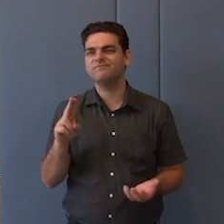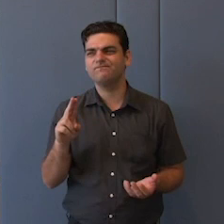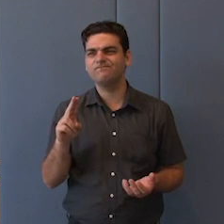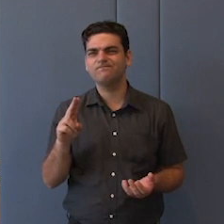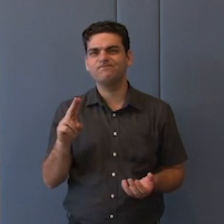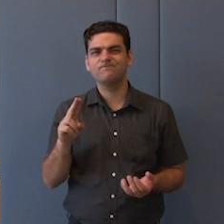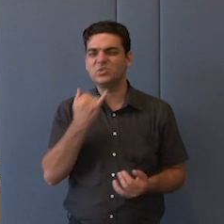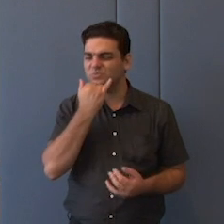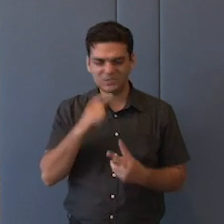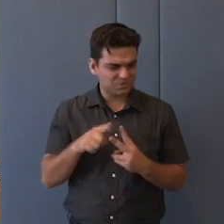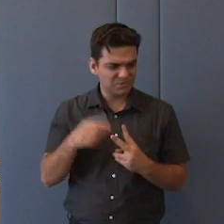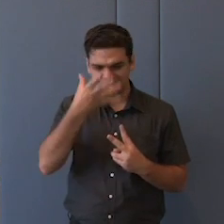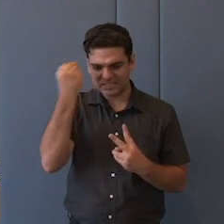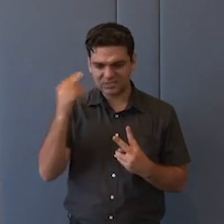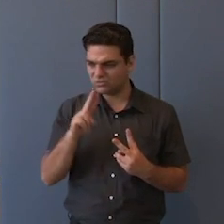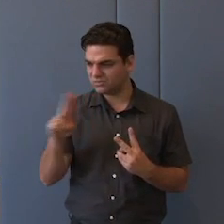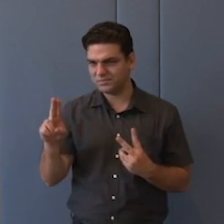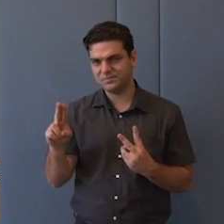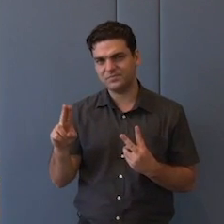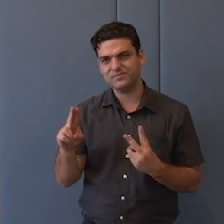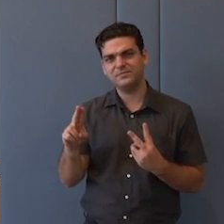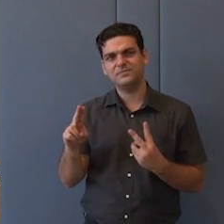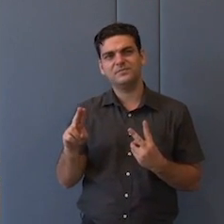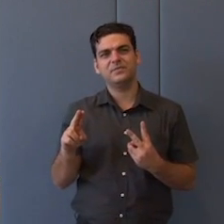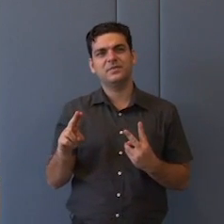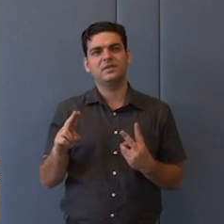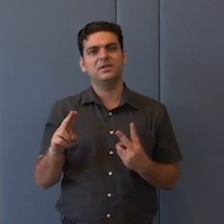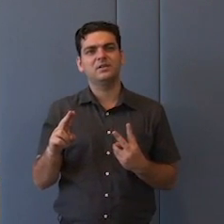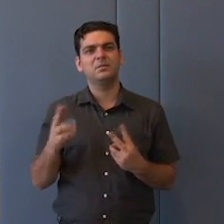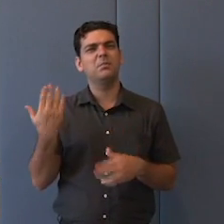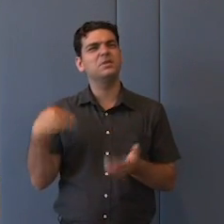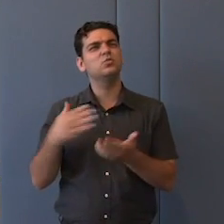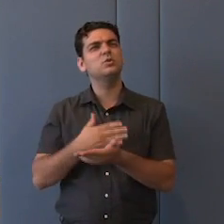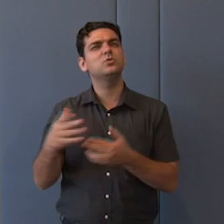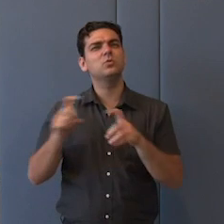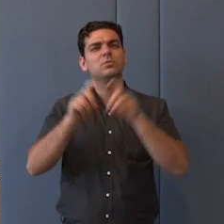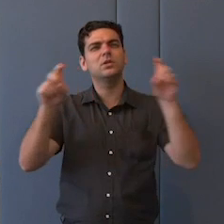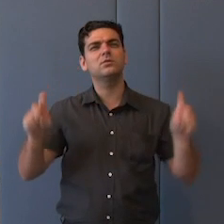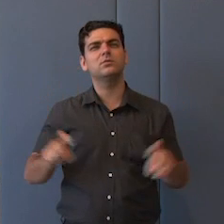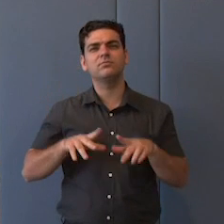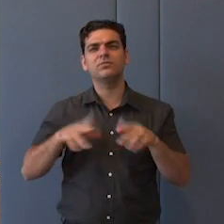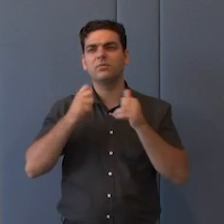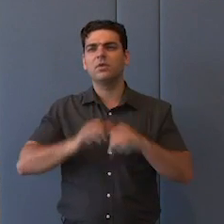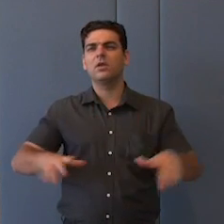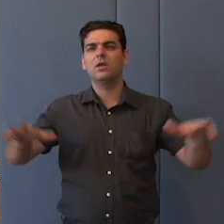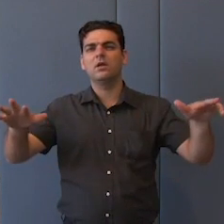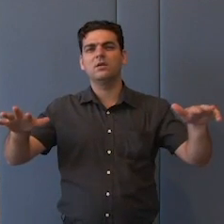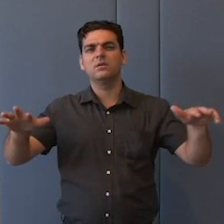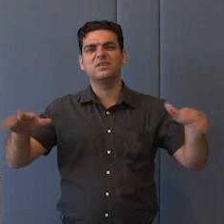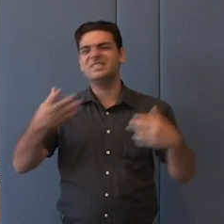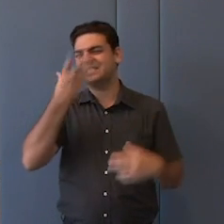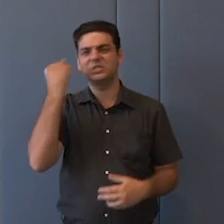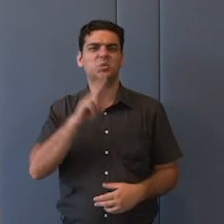Então, são dois, os pioneiros ali, que vai para a computação, o avanço da computação começa com